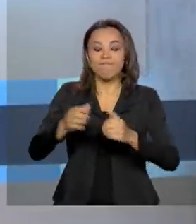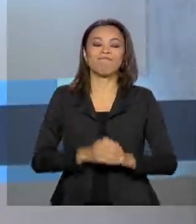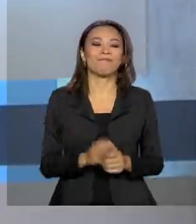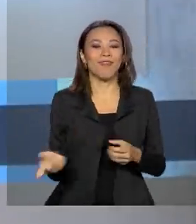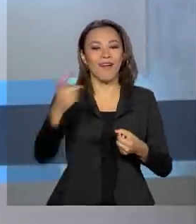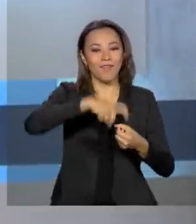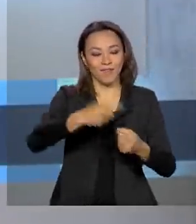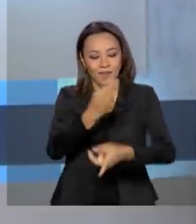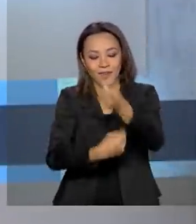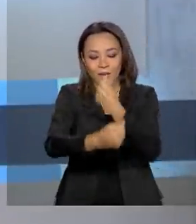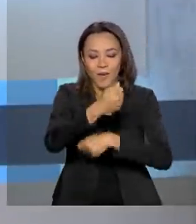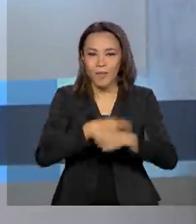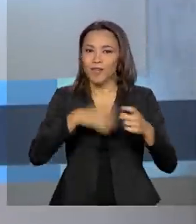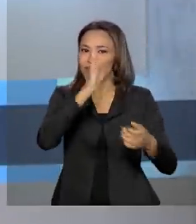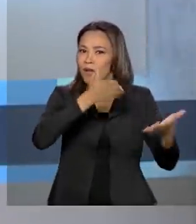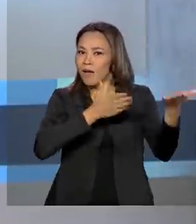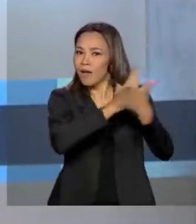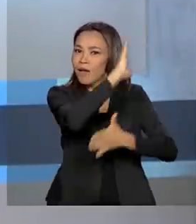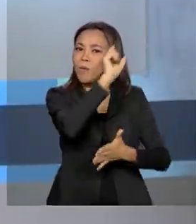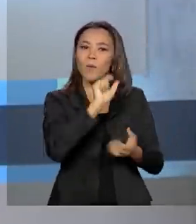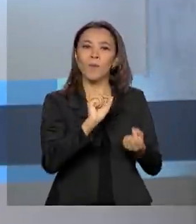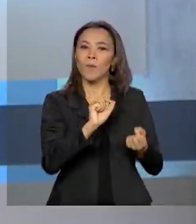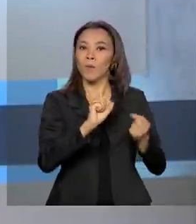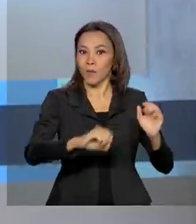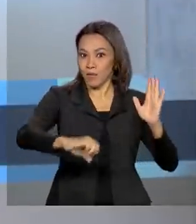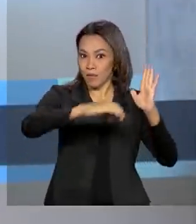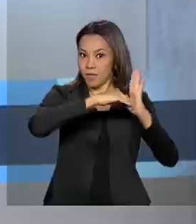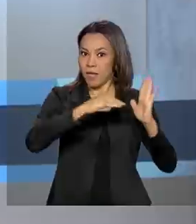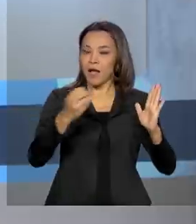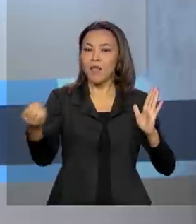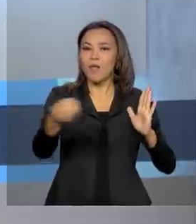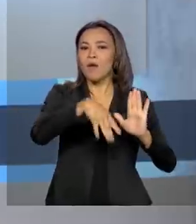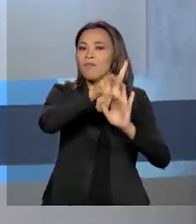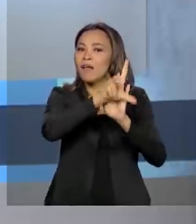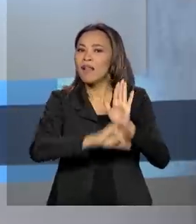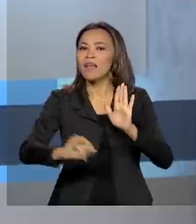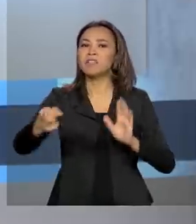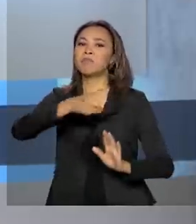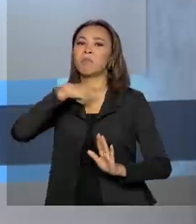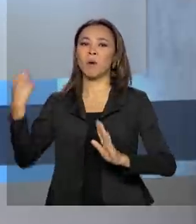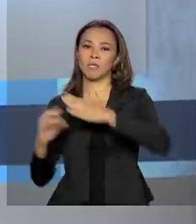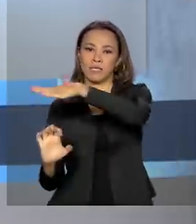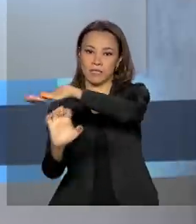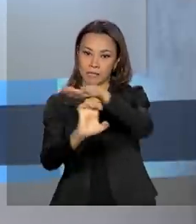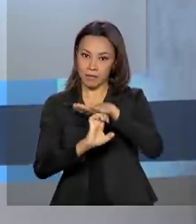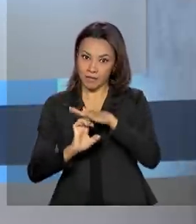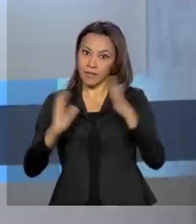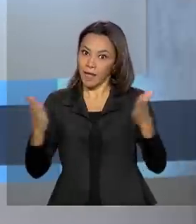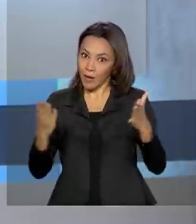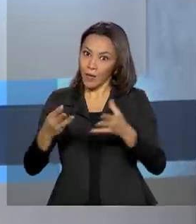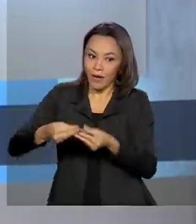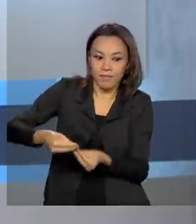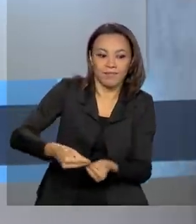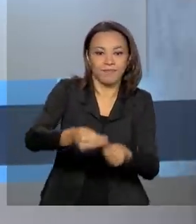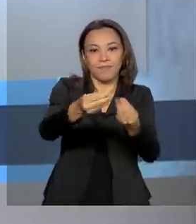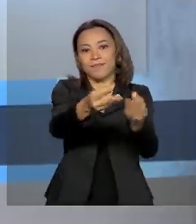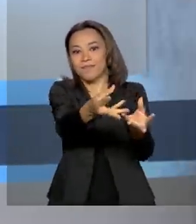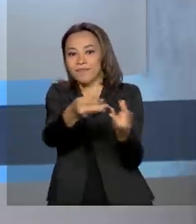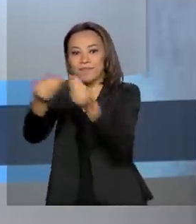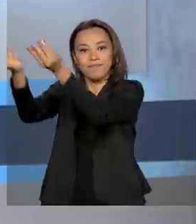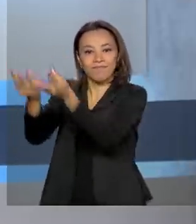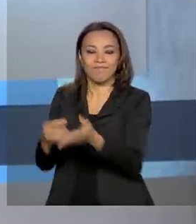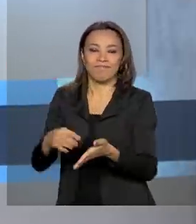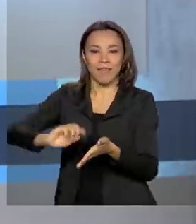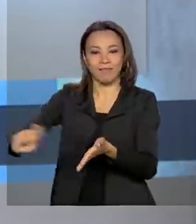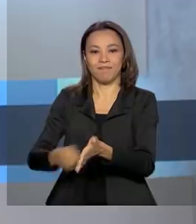da economia. Aprovado pelo Senado o projeto da nova lei de falências para as empresas, que segue agora para a sanção do presidente